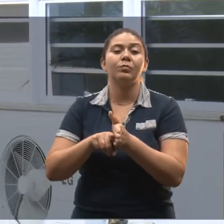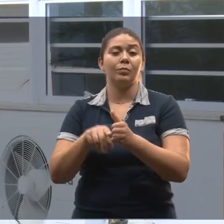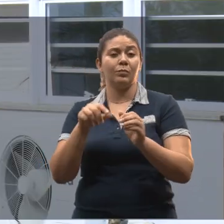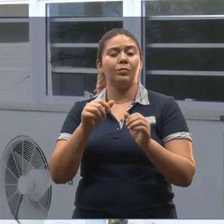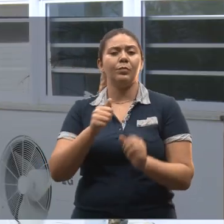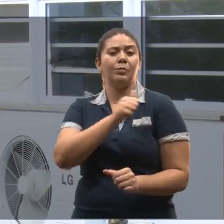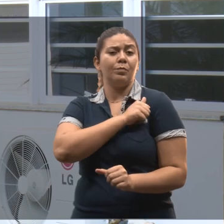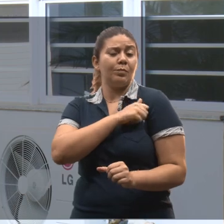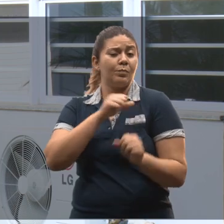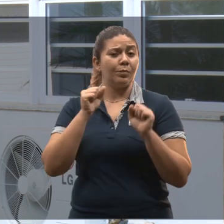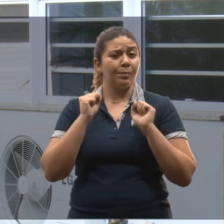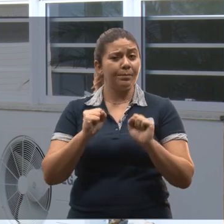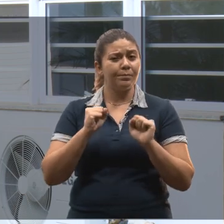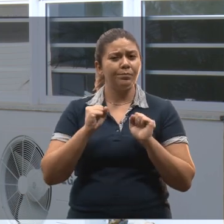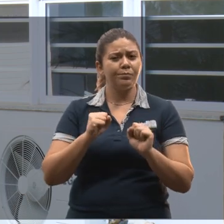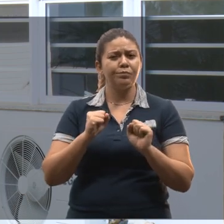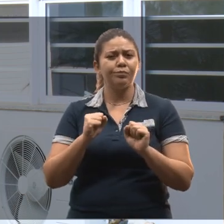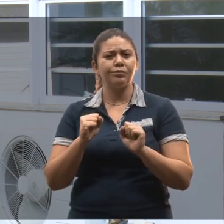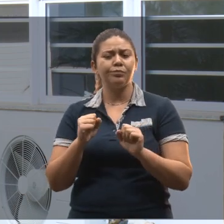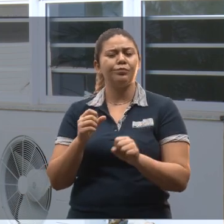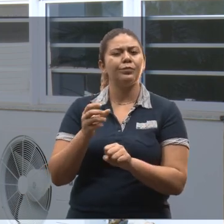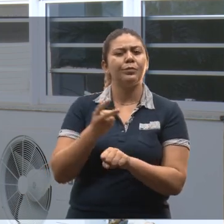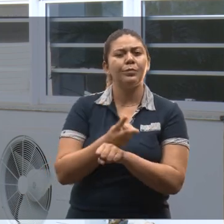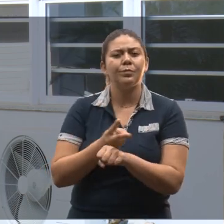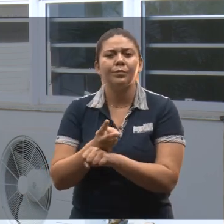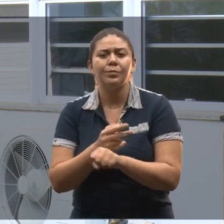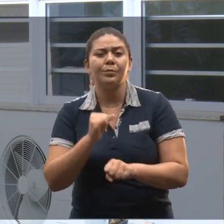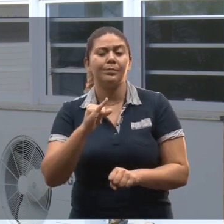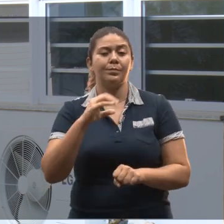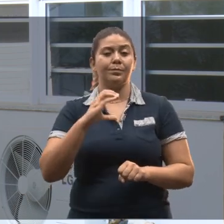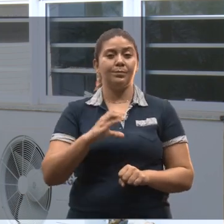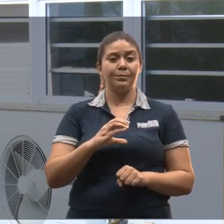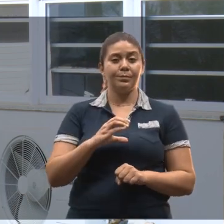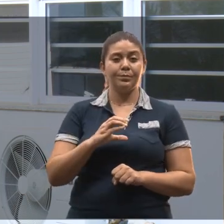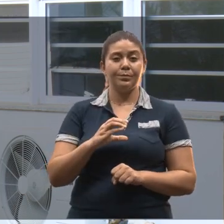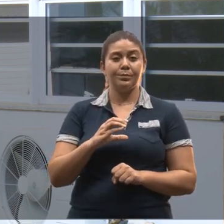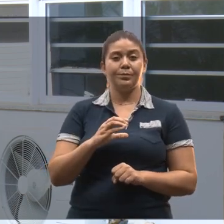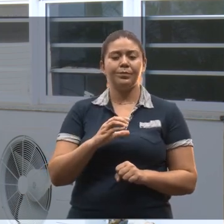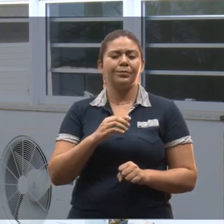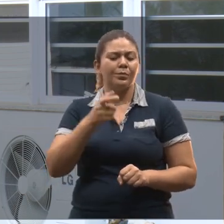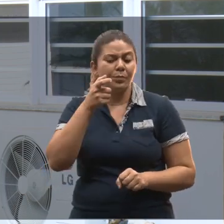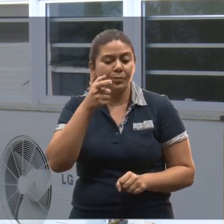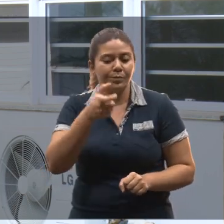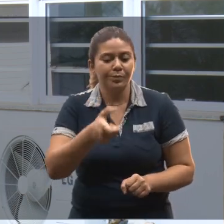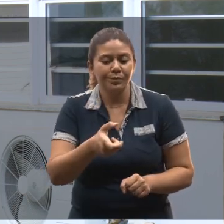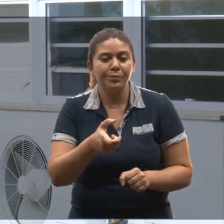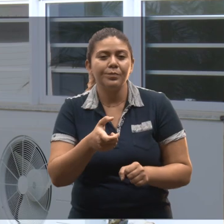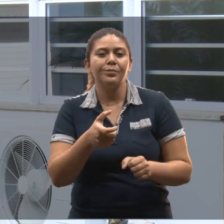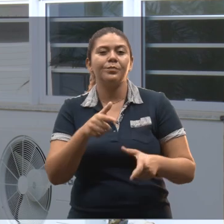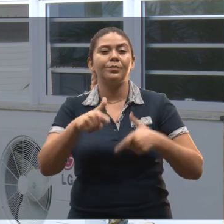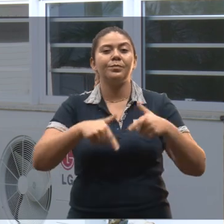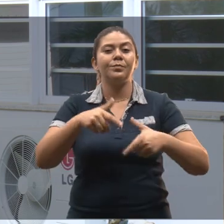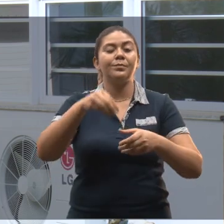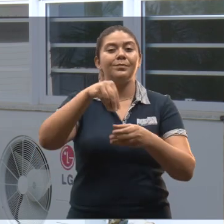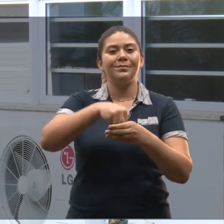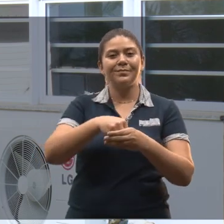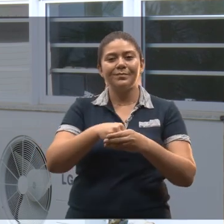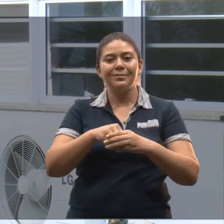pesquisadores, então o aluno já pode buscar uma iniciação científica e já começar a ver como é o trabalho dentro da